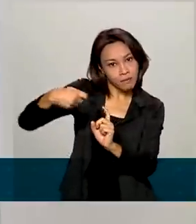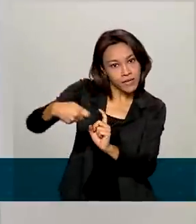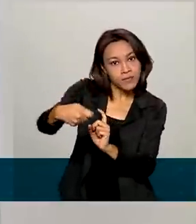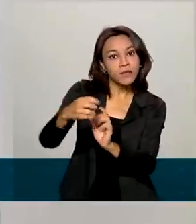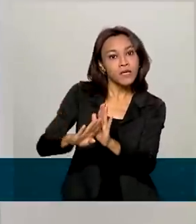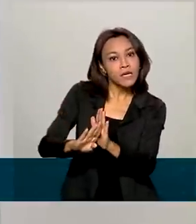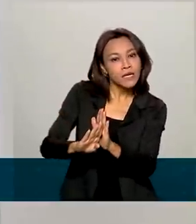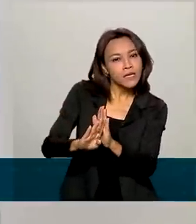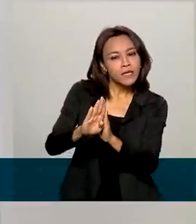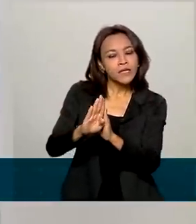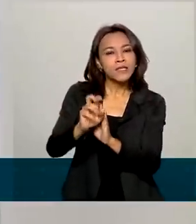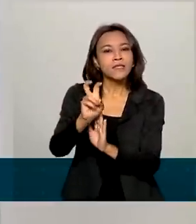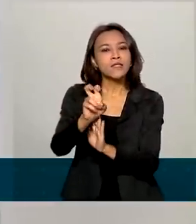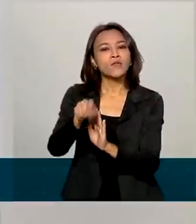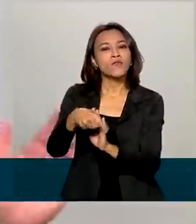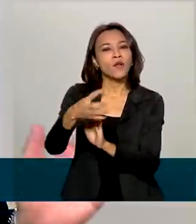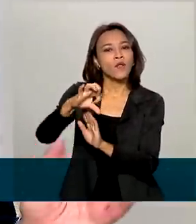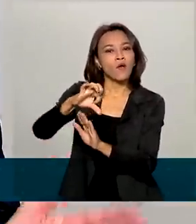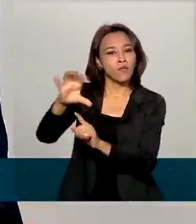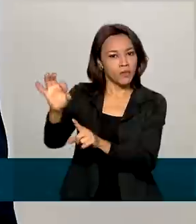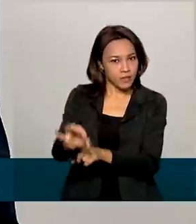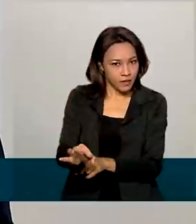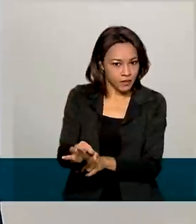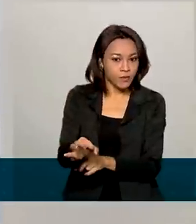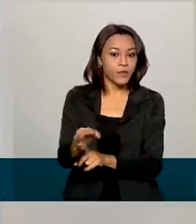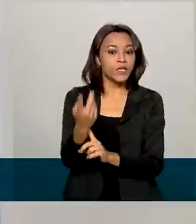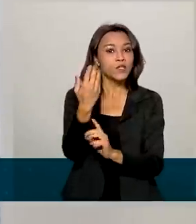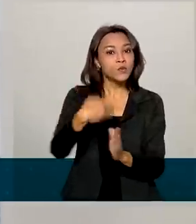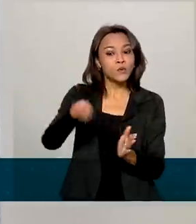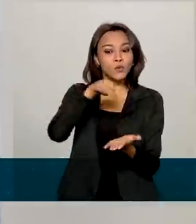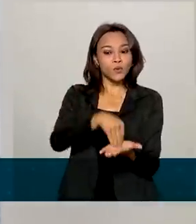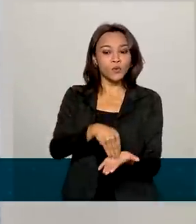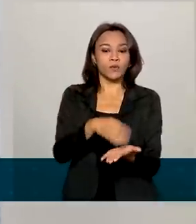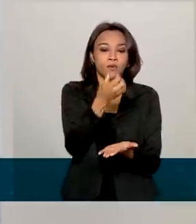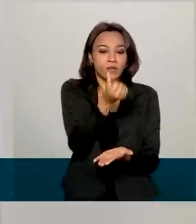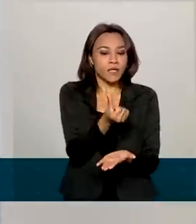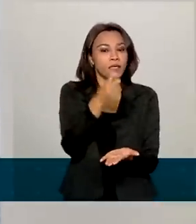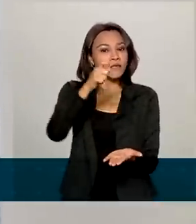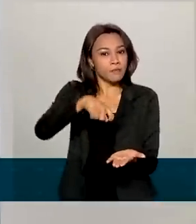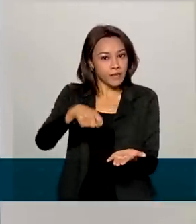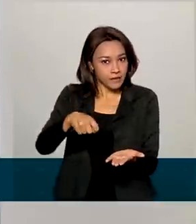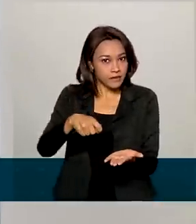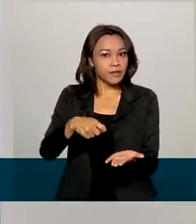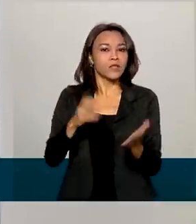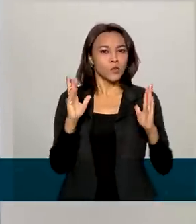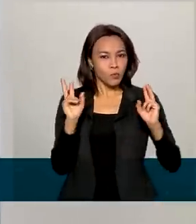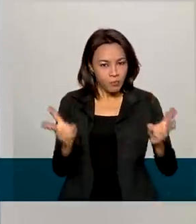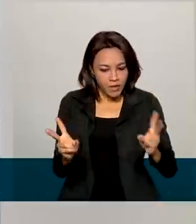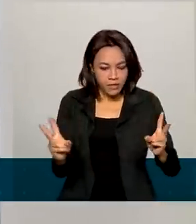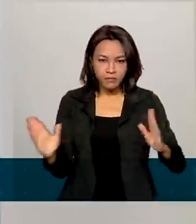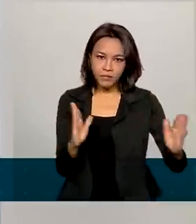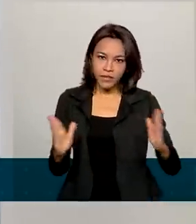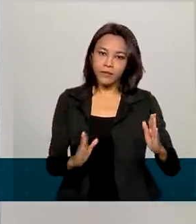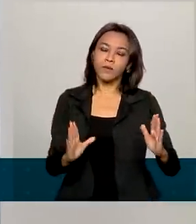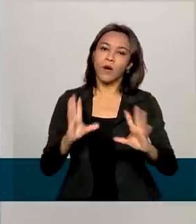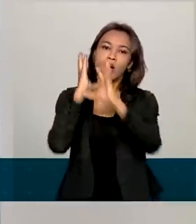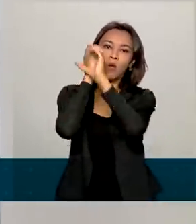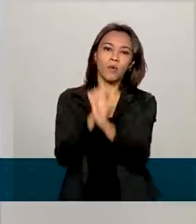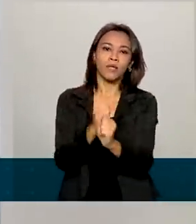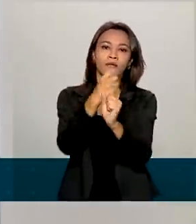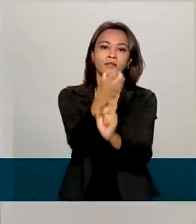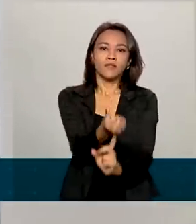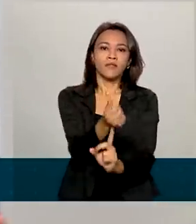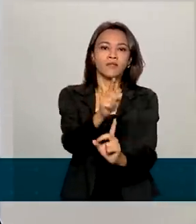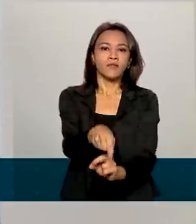crescimento de 5,9%. E nos últimos seis meses, em relação ao mesmo período do ano passado, o acumulado é de 6,7%.